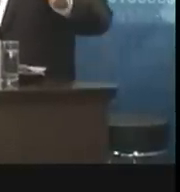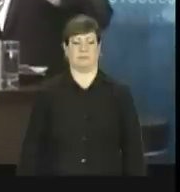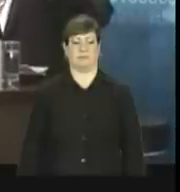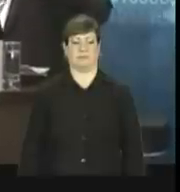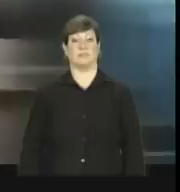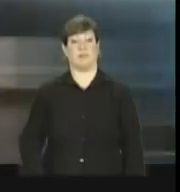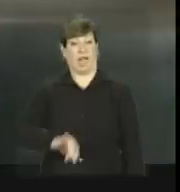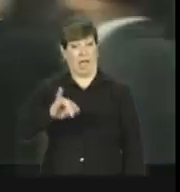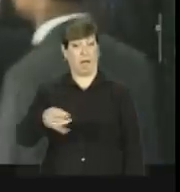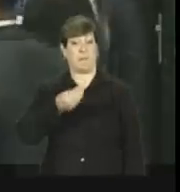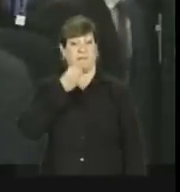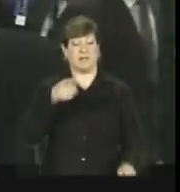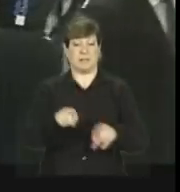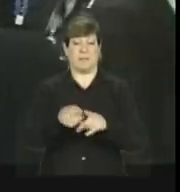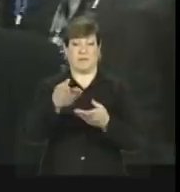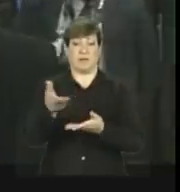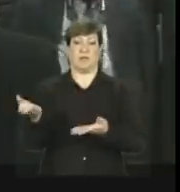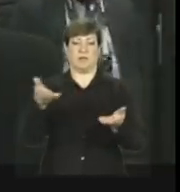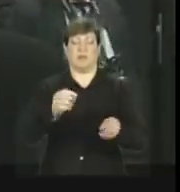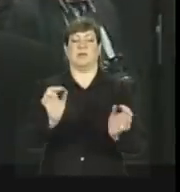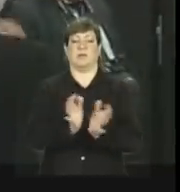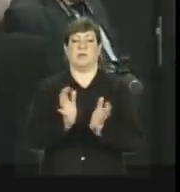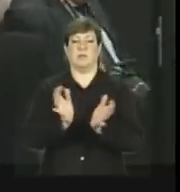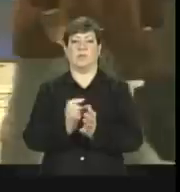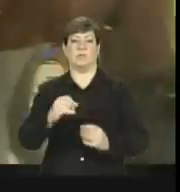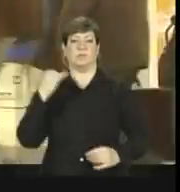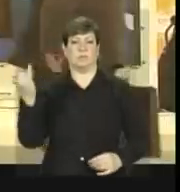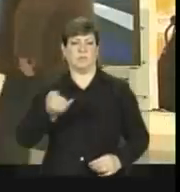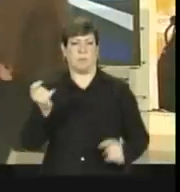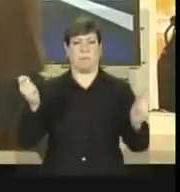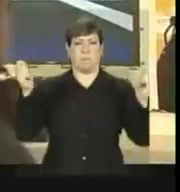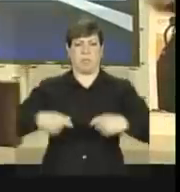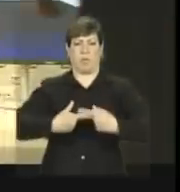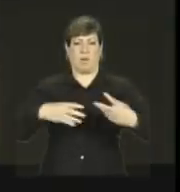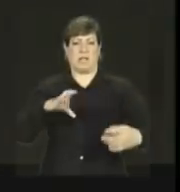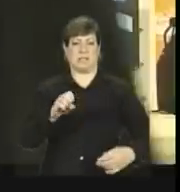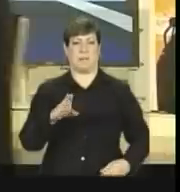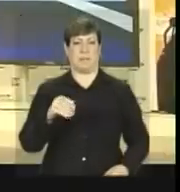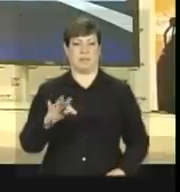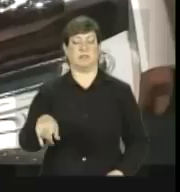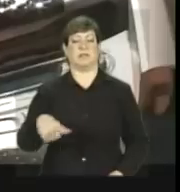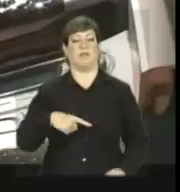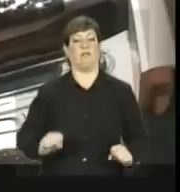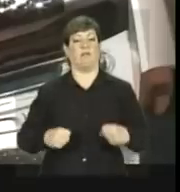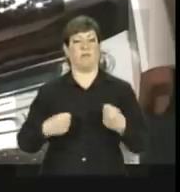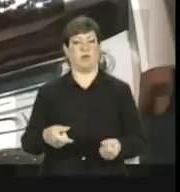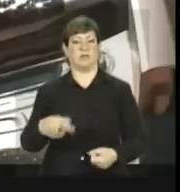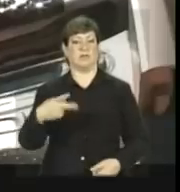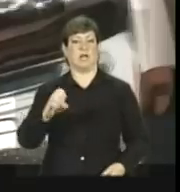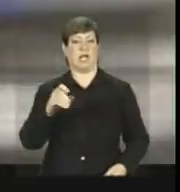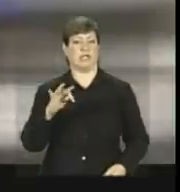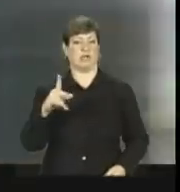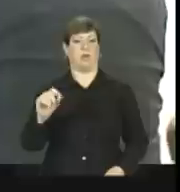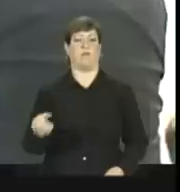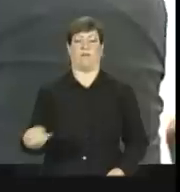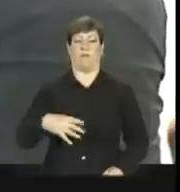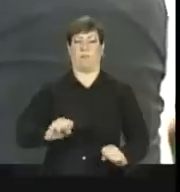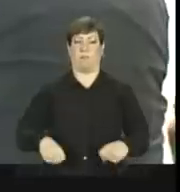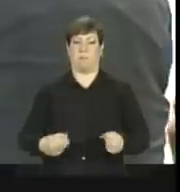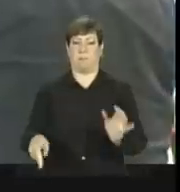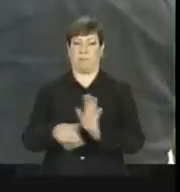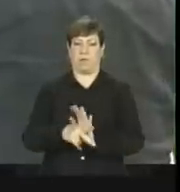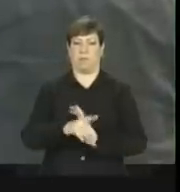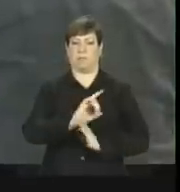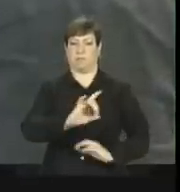Aproveite também você do amplo e superior espectro de potencialidades da SEBIT, reforçando seu estilo próprio à medida de sua